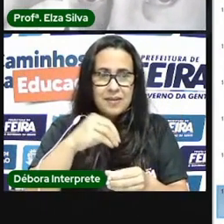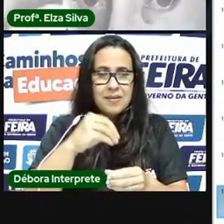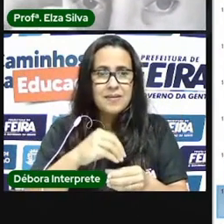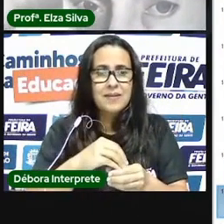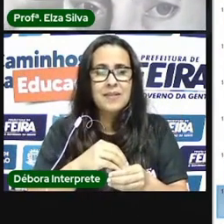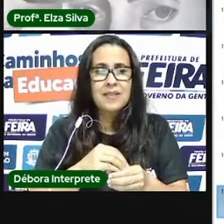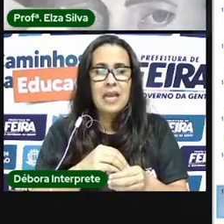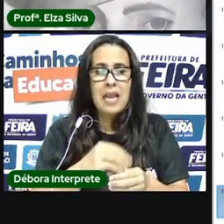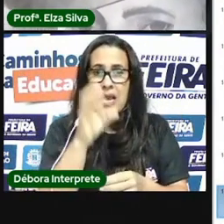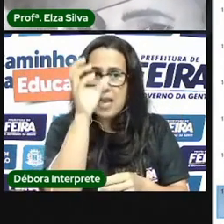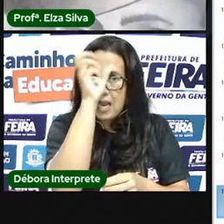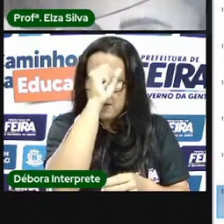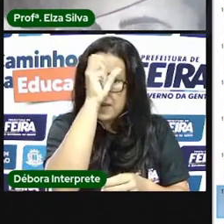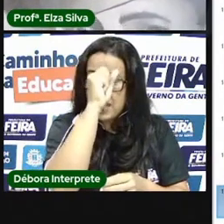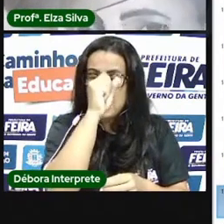fazer isto